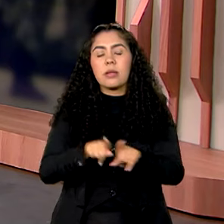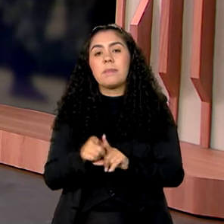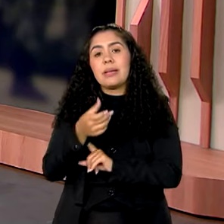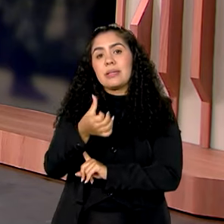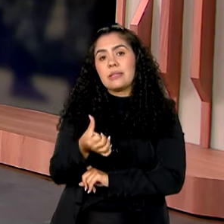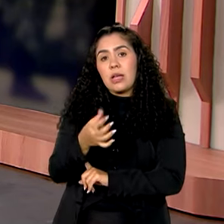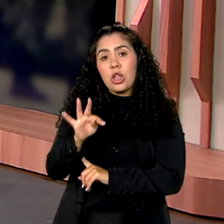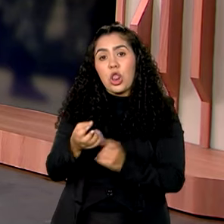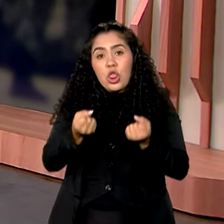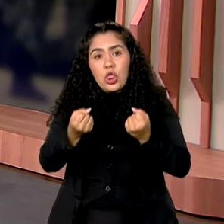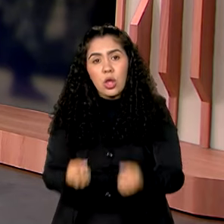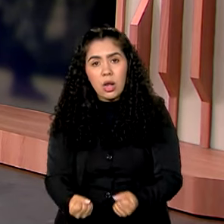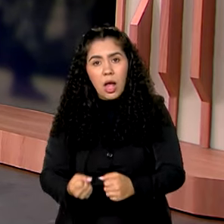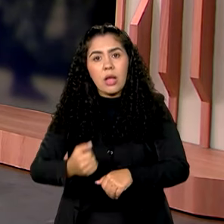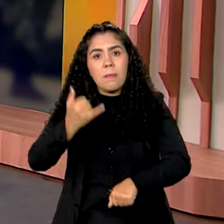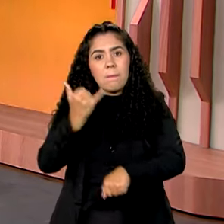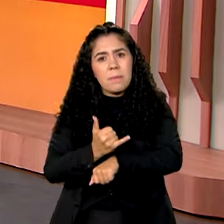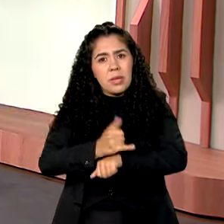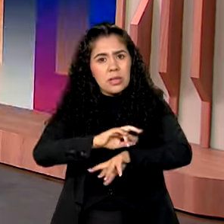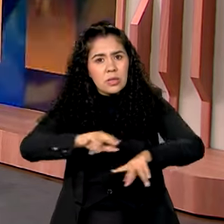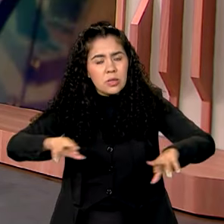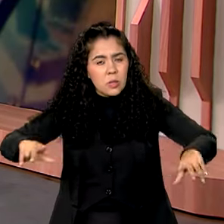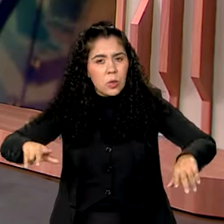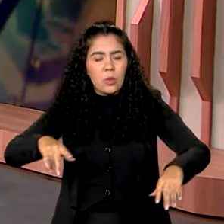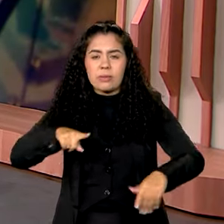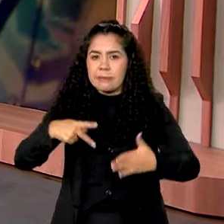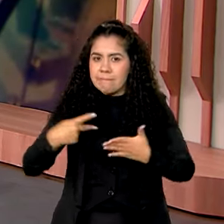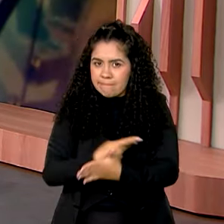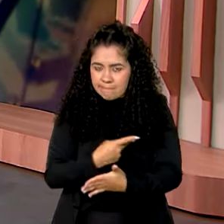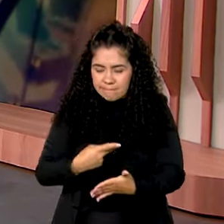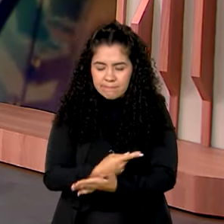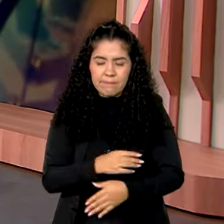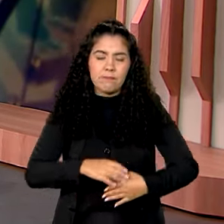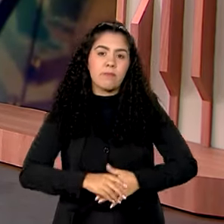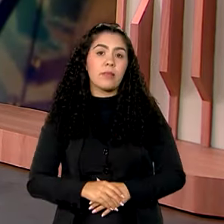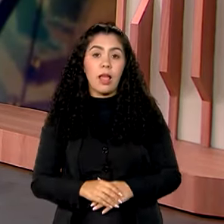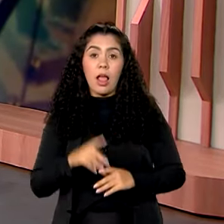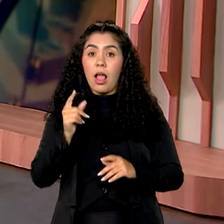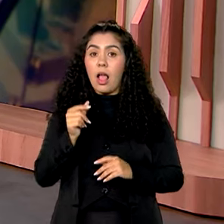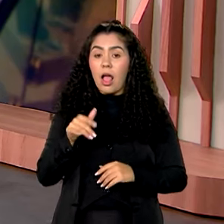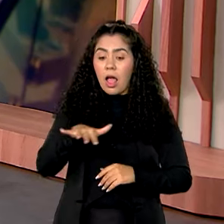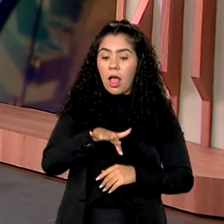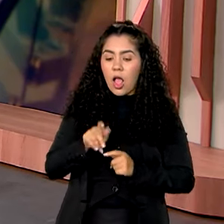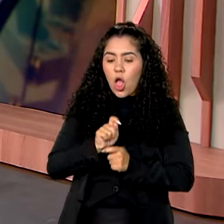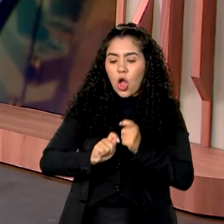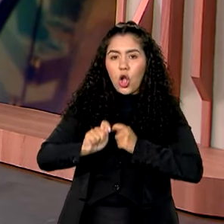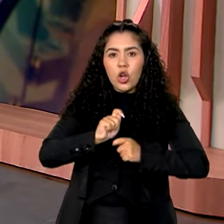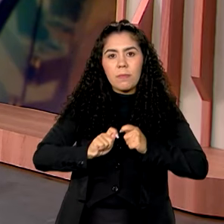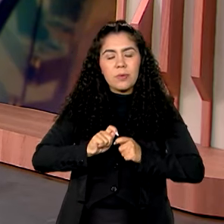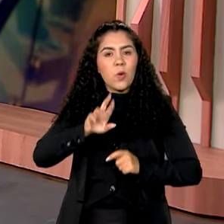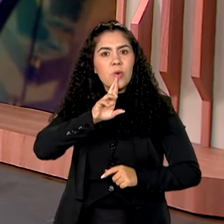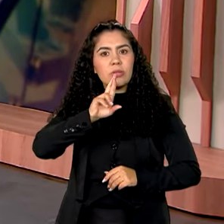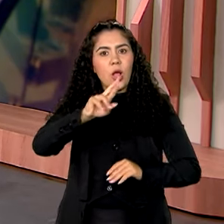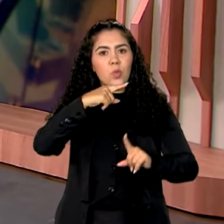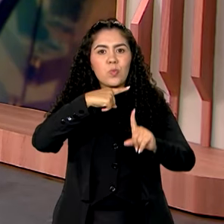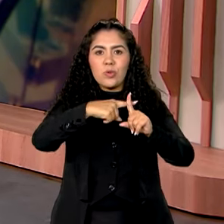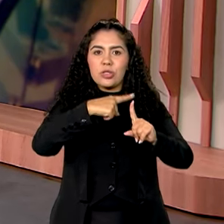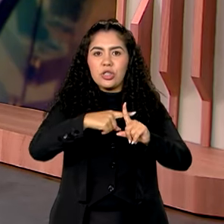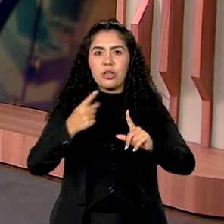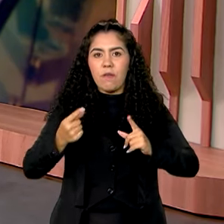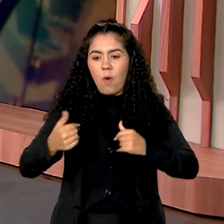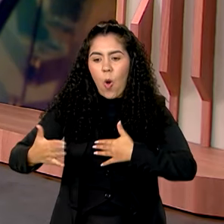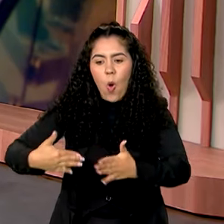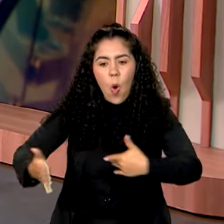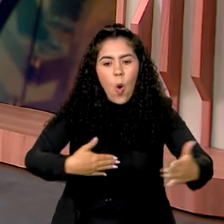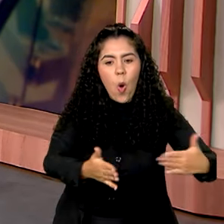toneladas de metais preciosos e legais. Na economia, resultados positivos no comércio. As vendas no